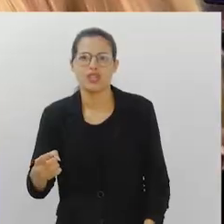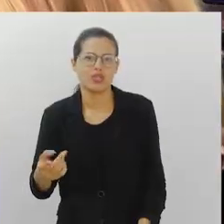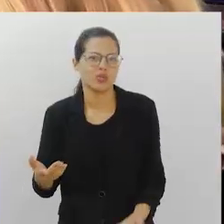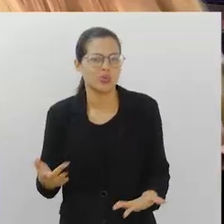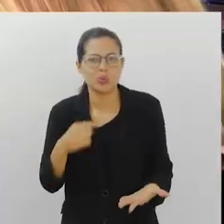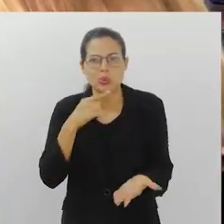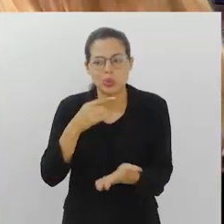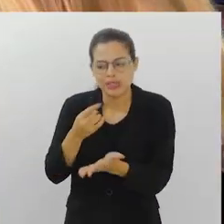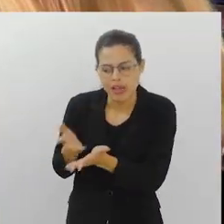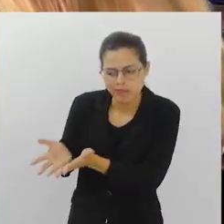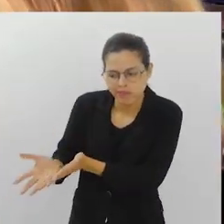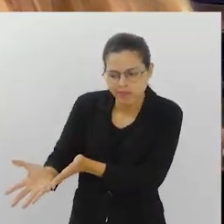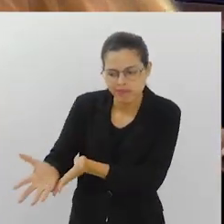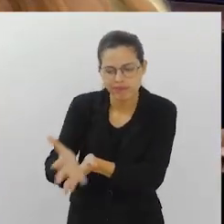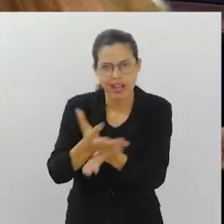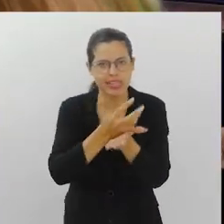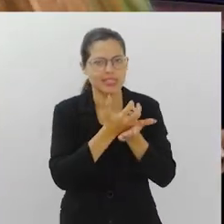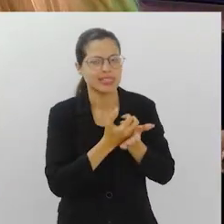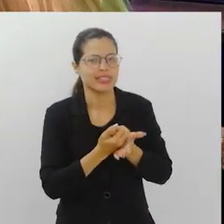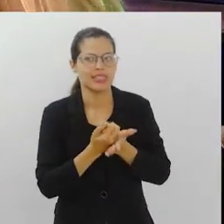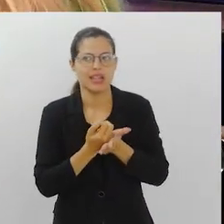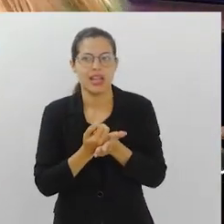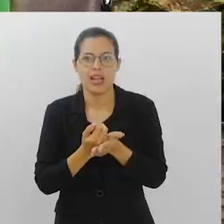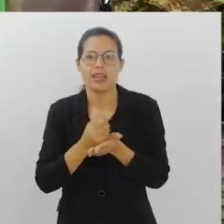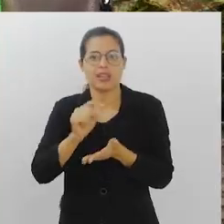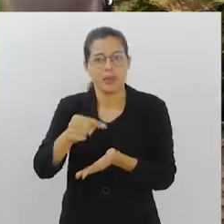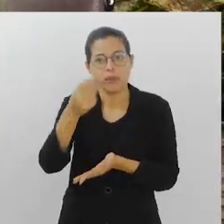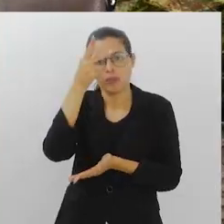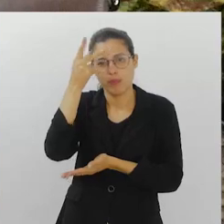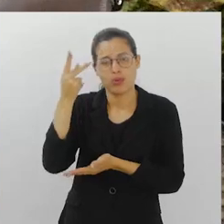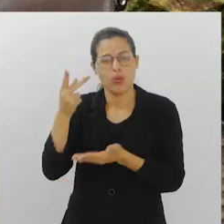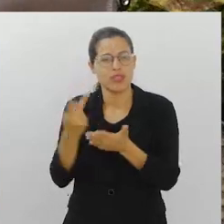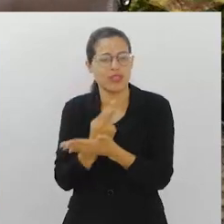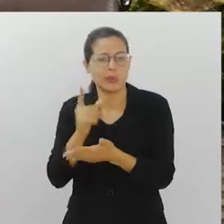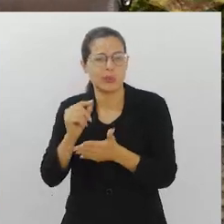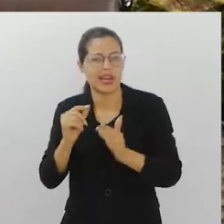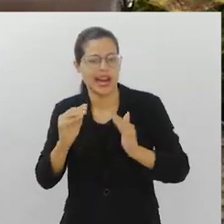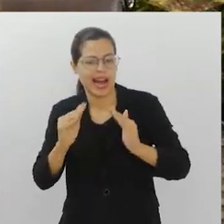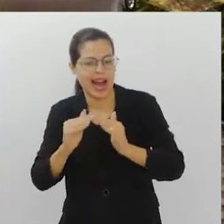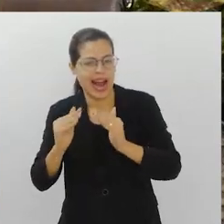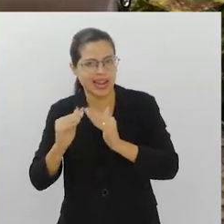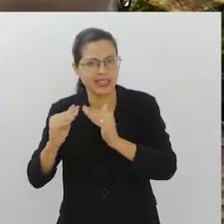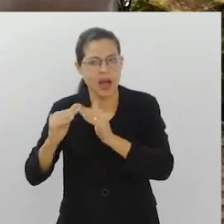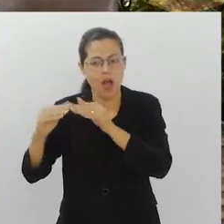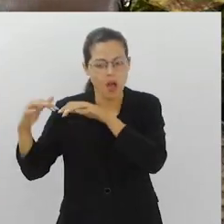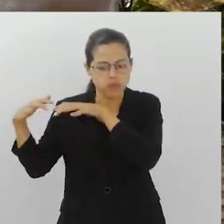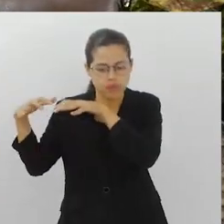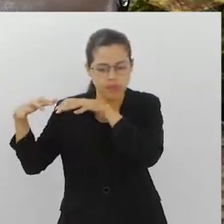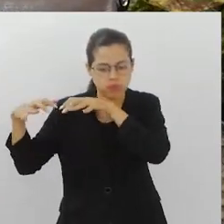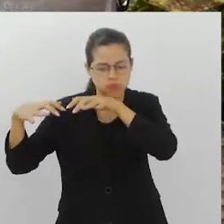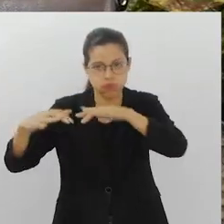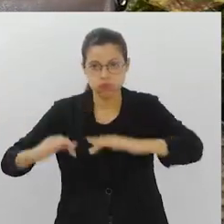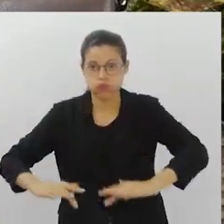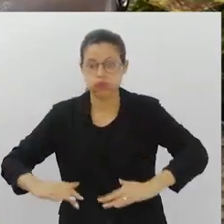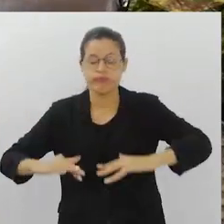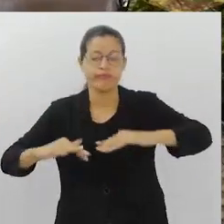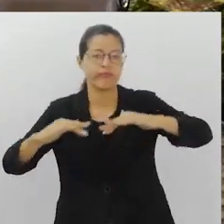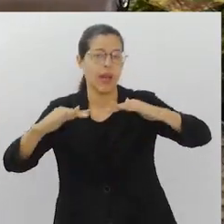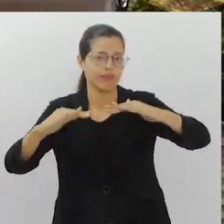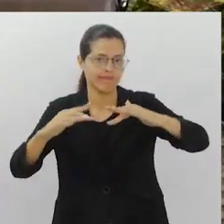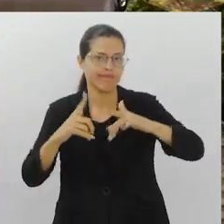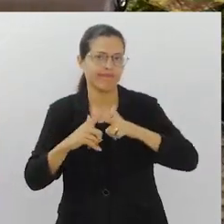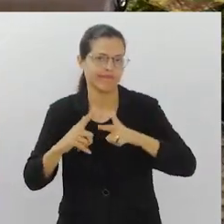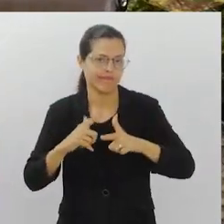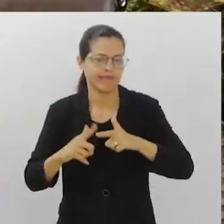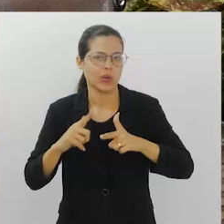não leva um saquinho para E a mesma pessoa que depois vai ter a casa inundada, vai passar sufoco com